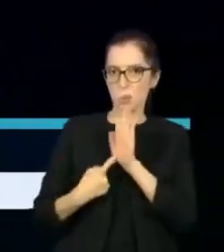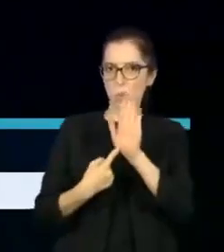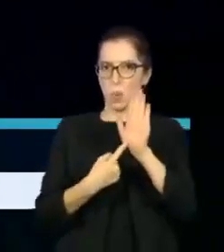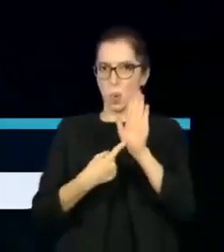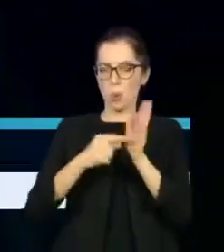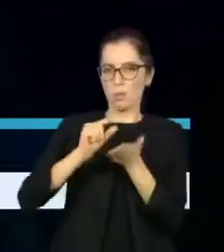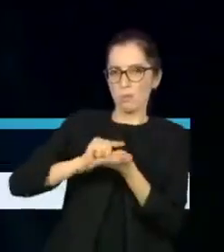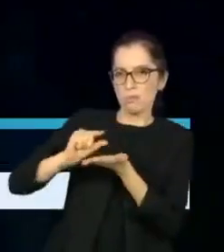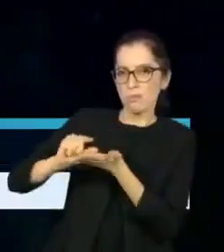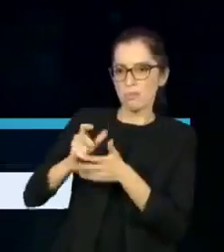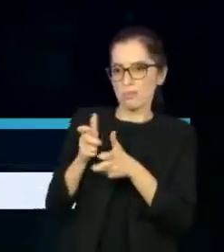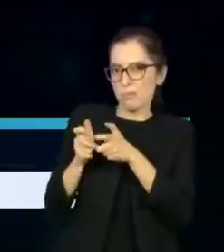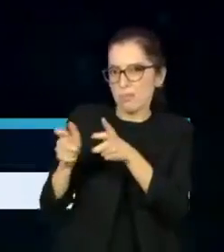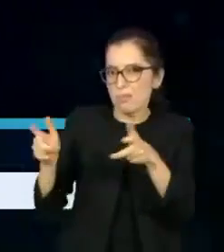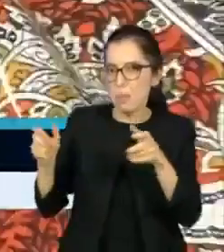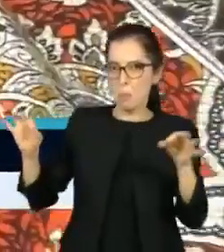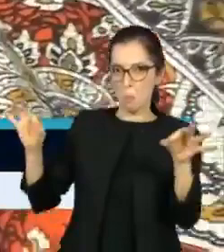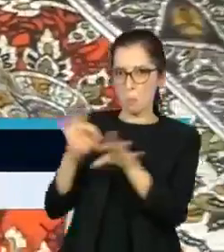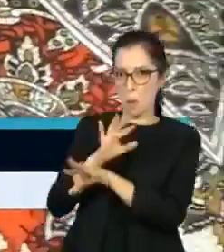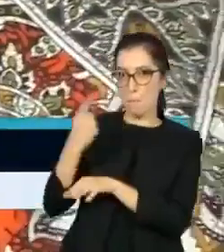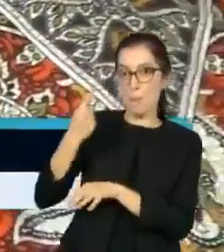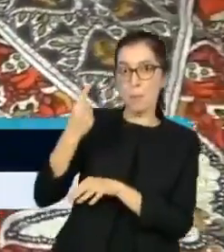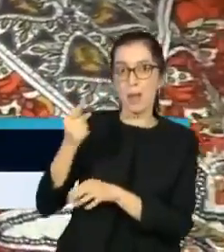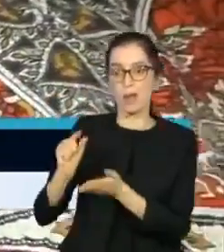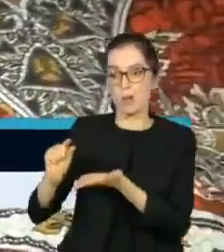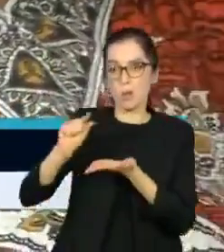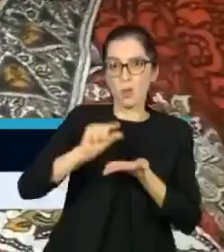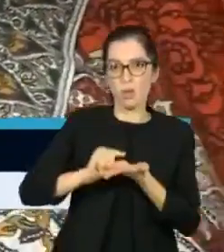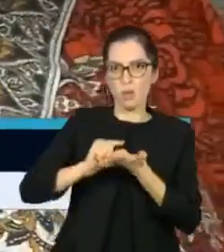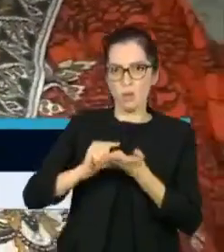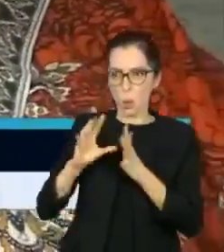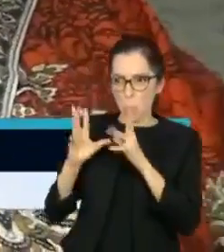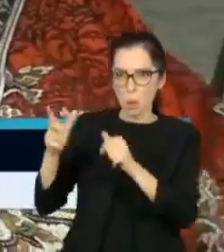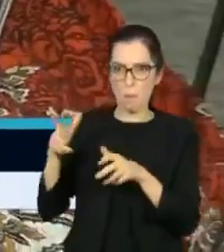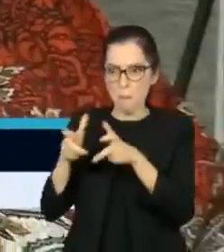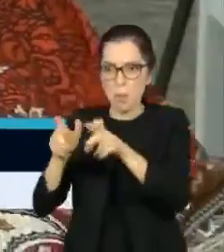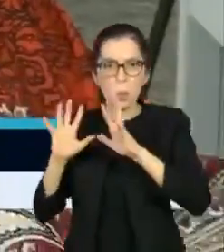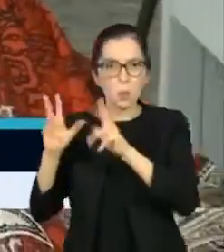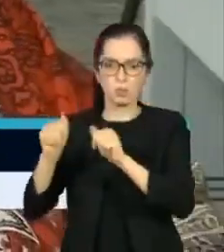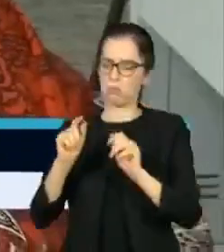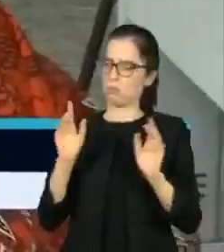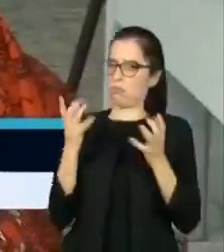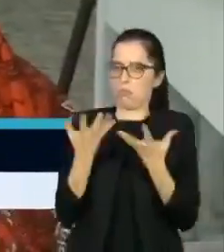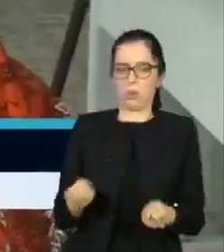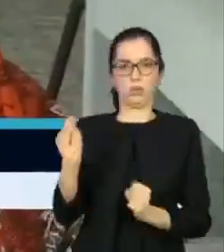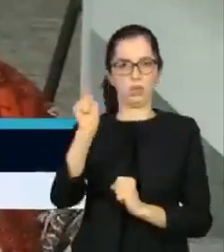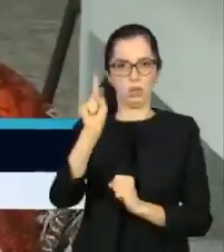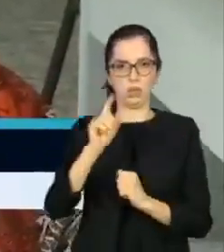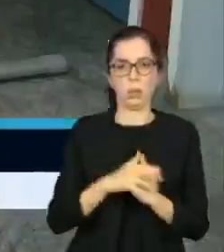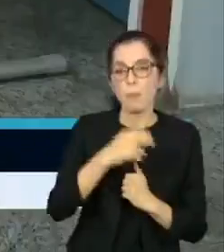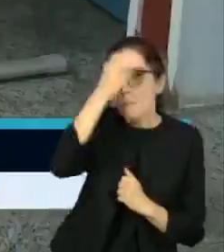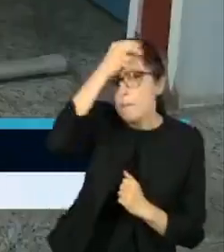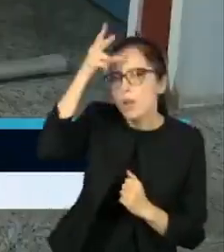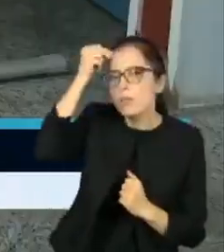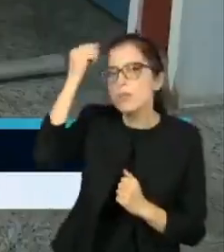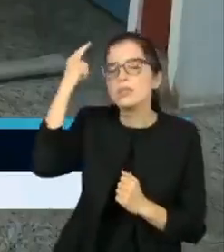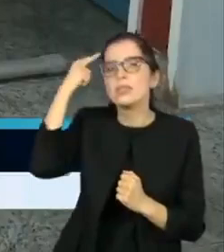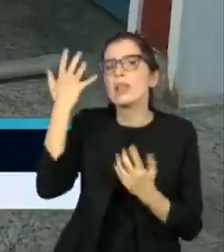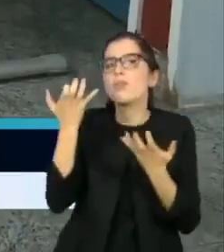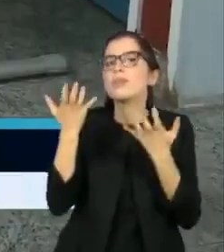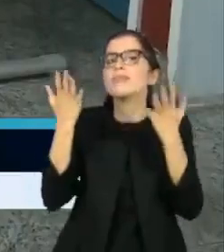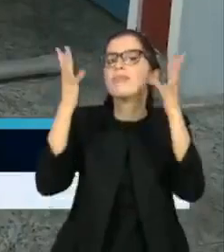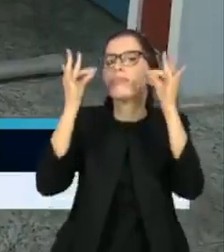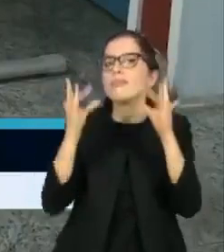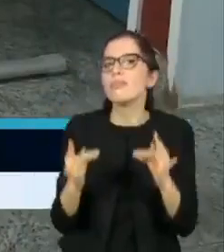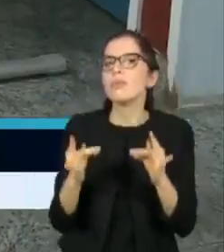imunização contra a Covid-19. A Frente Nacional de Prefeitos quer saber todos os detalhes da mudança proposta pelo Ministério da